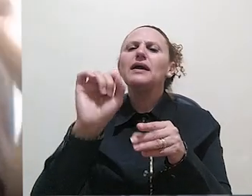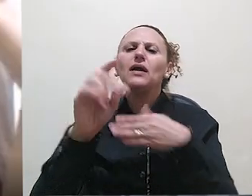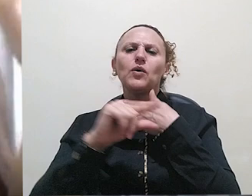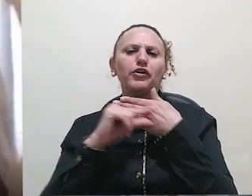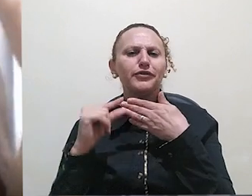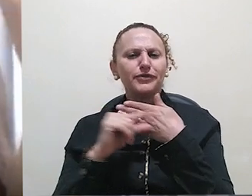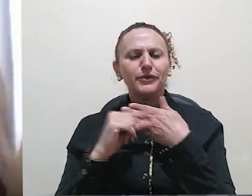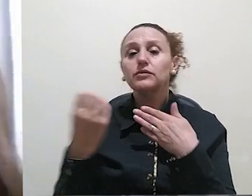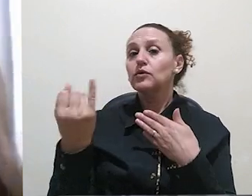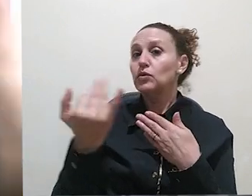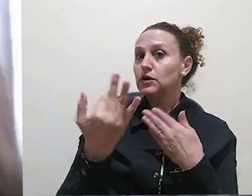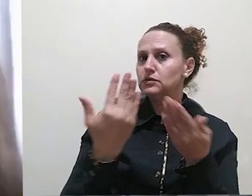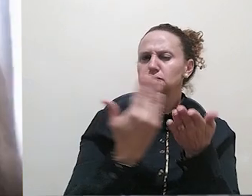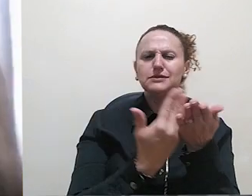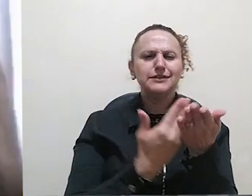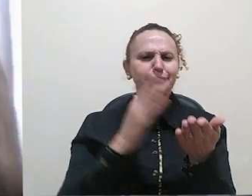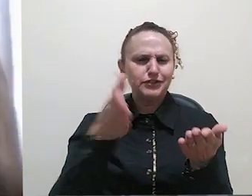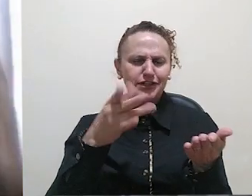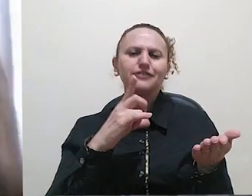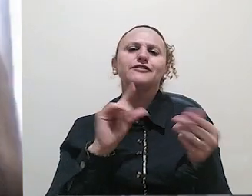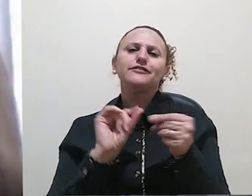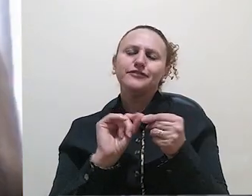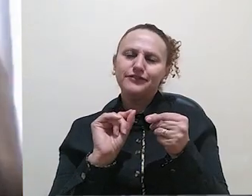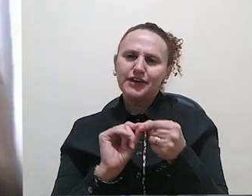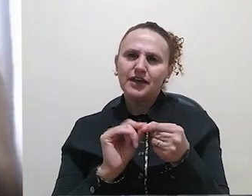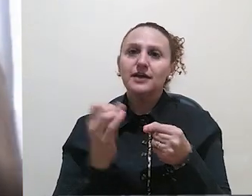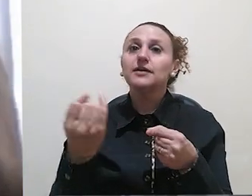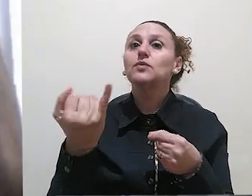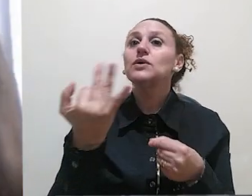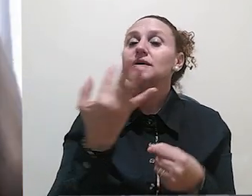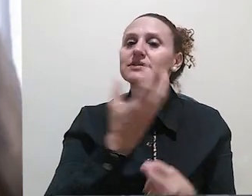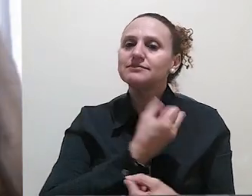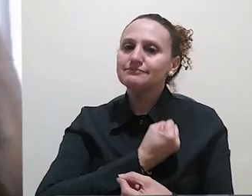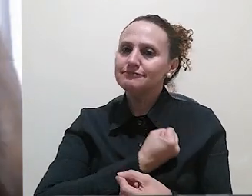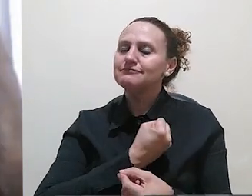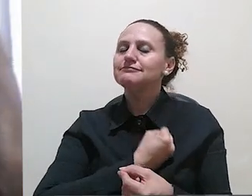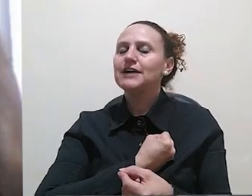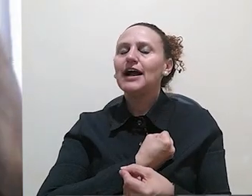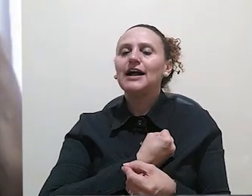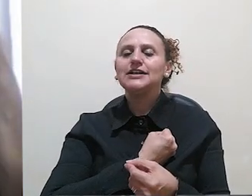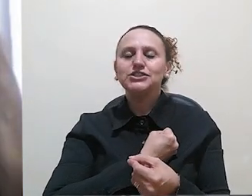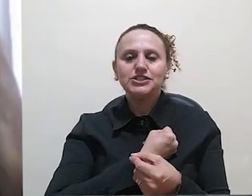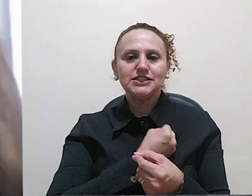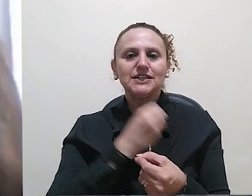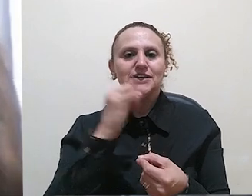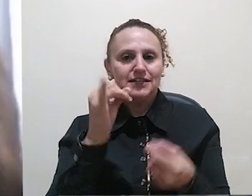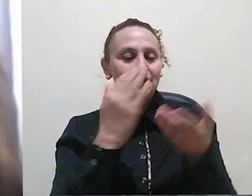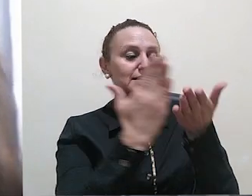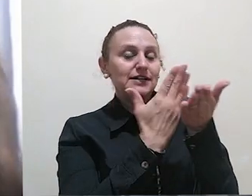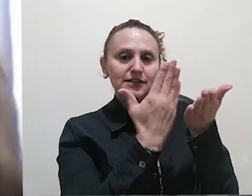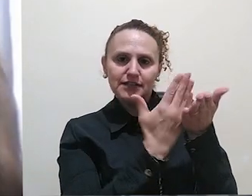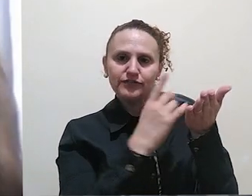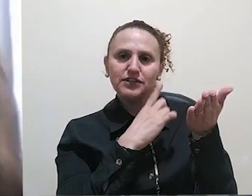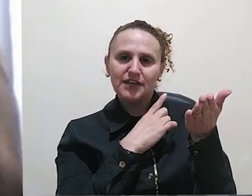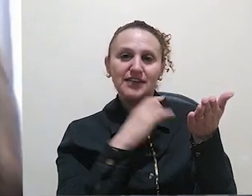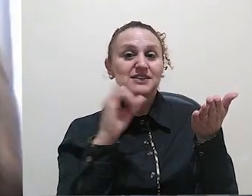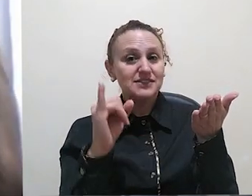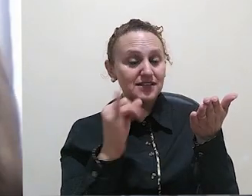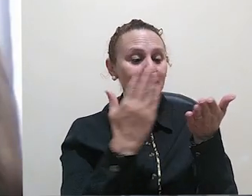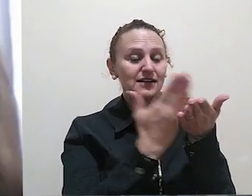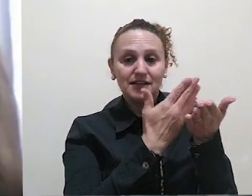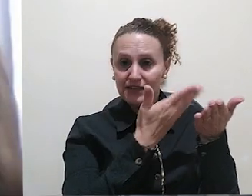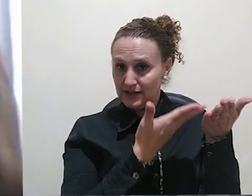livros ele já publicou, quantas páginas possui esse livro, se for livro, o texto resenhado, né,